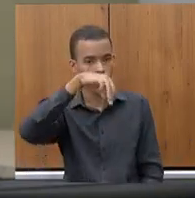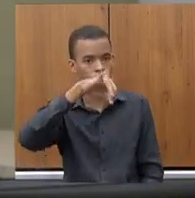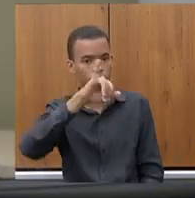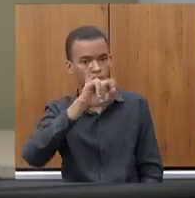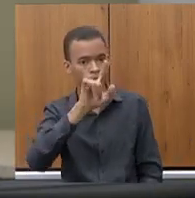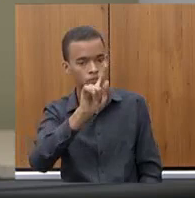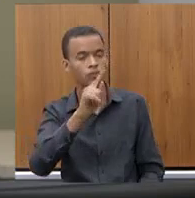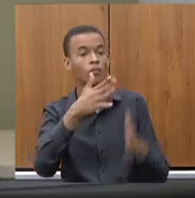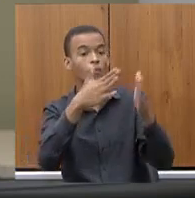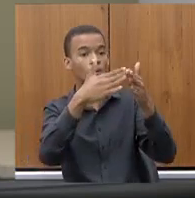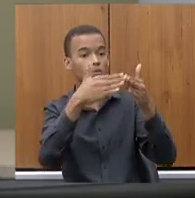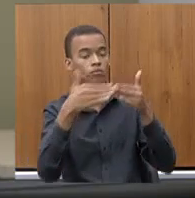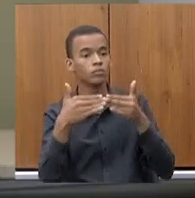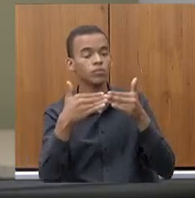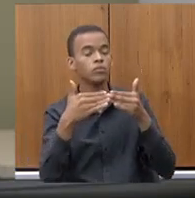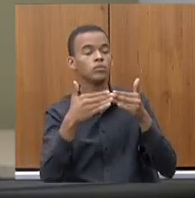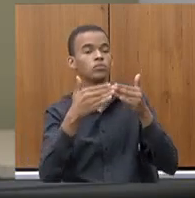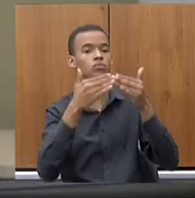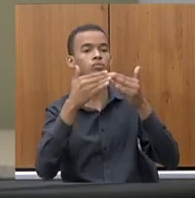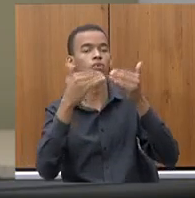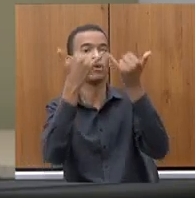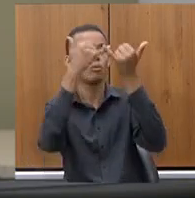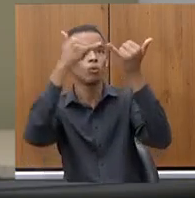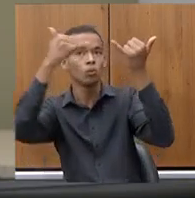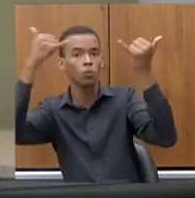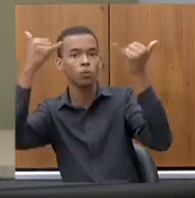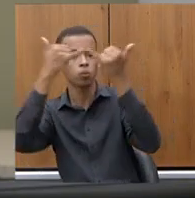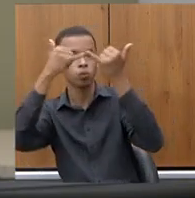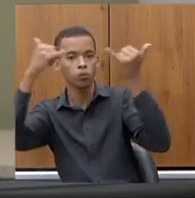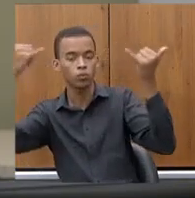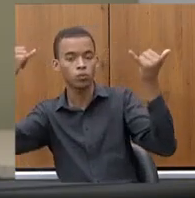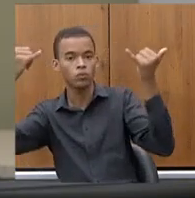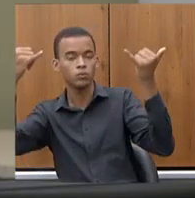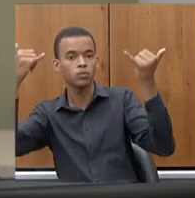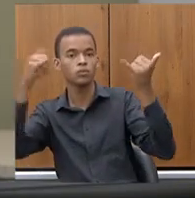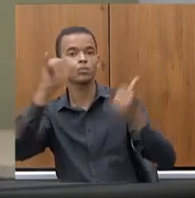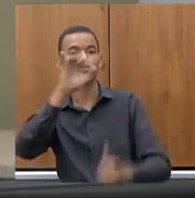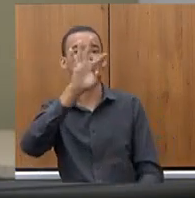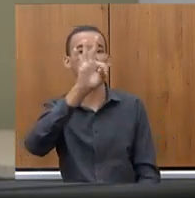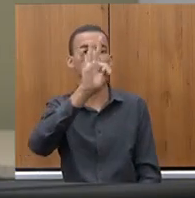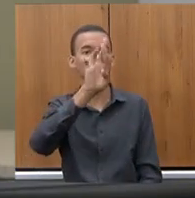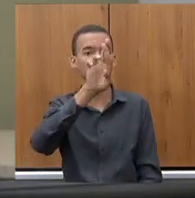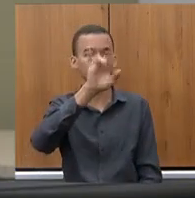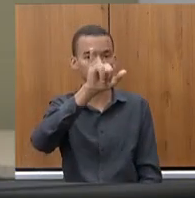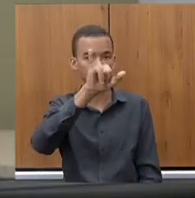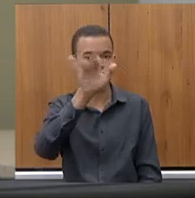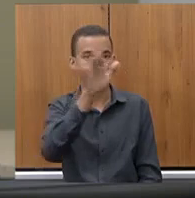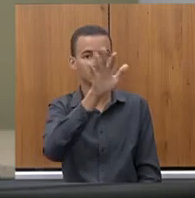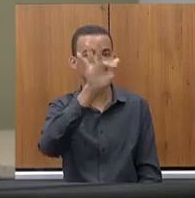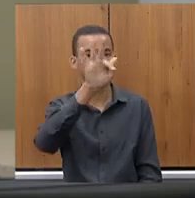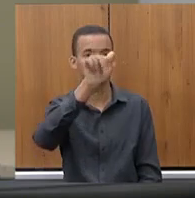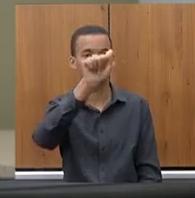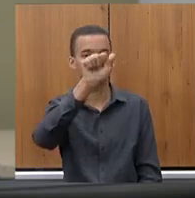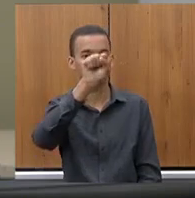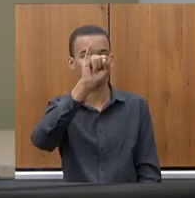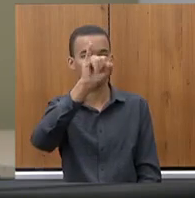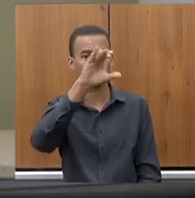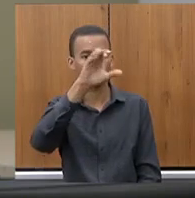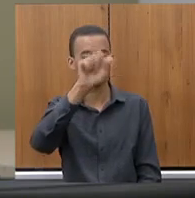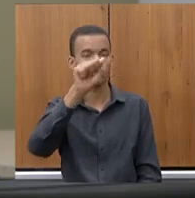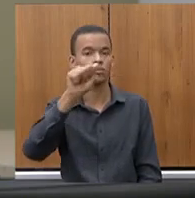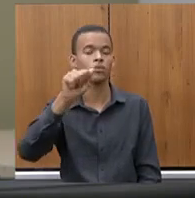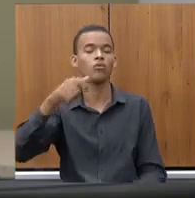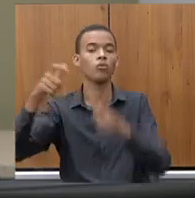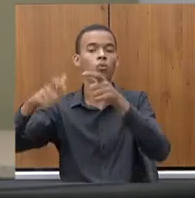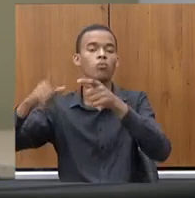instalada rede de energia elétrica trifásica nas comunidades quilombolas do Estado de Minas Gerais, com o